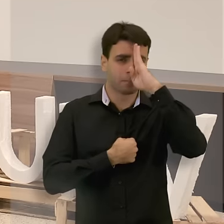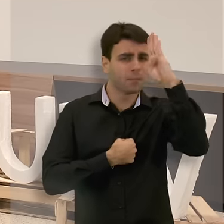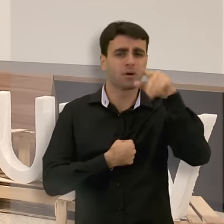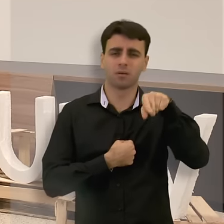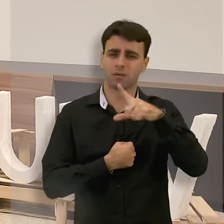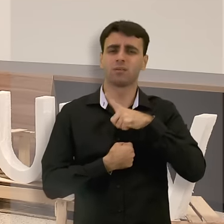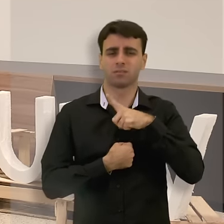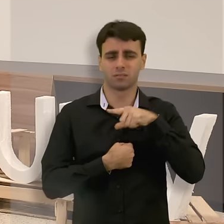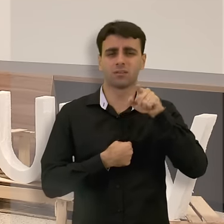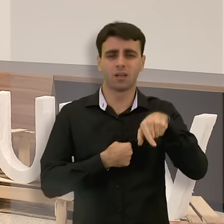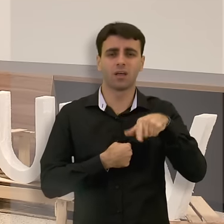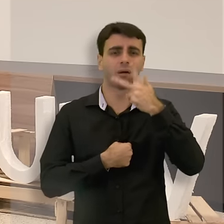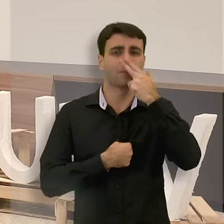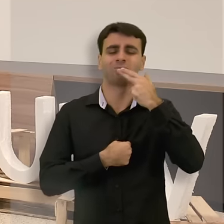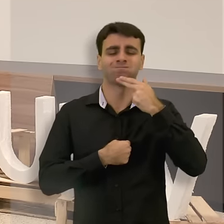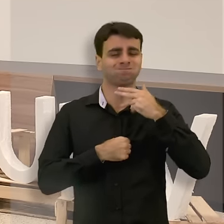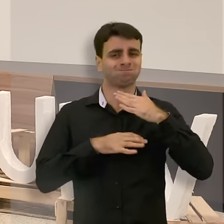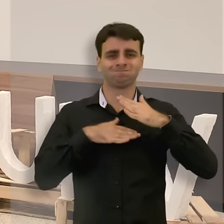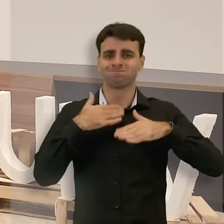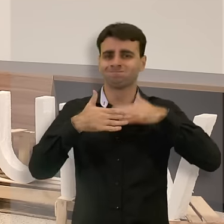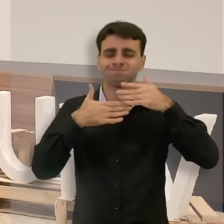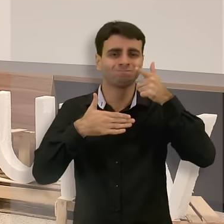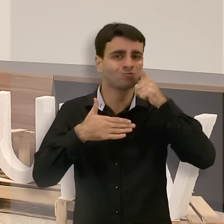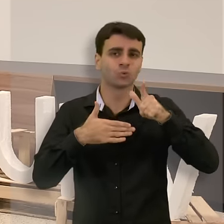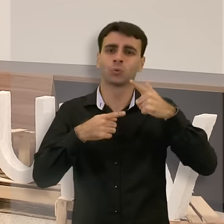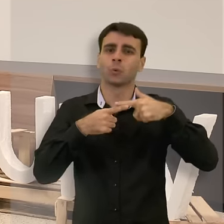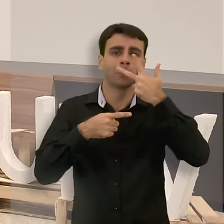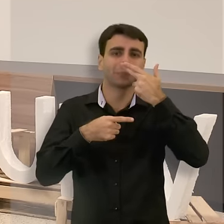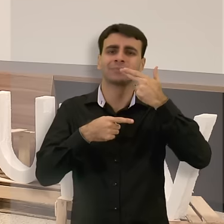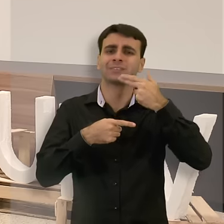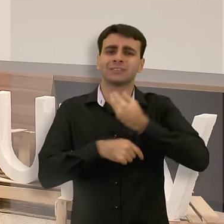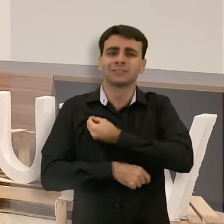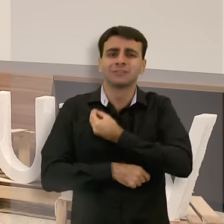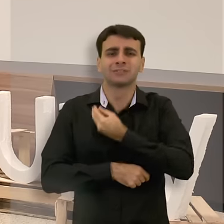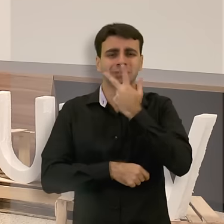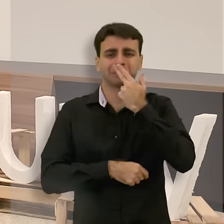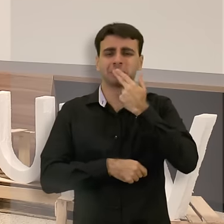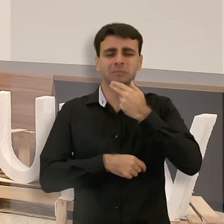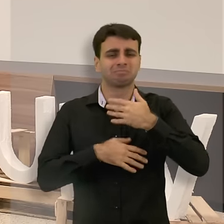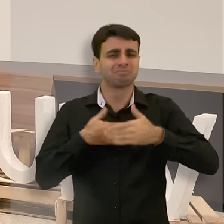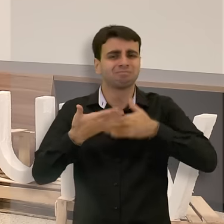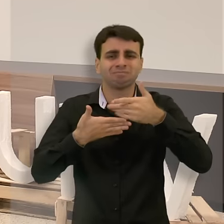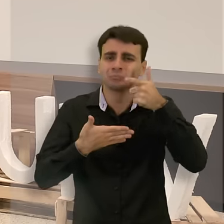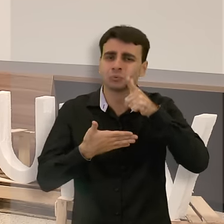causa de incapacidade, de anos perdidos por incapacidade no mundo.